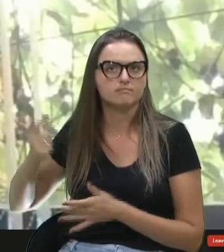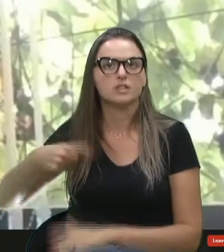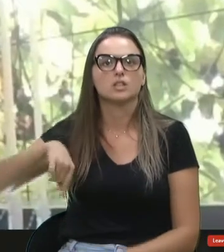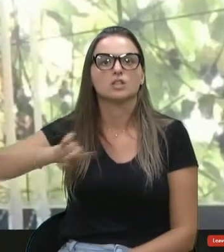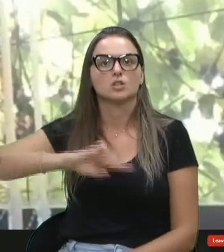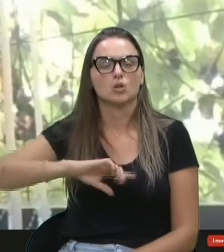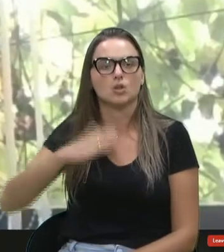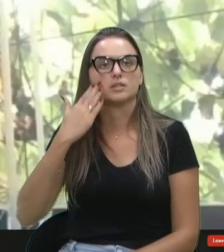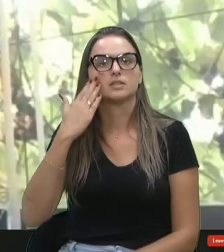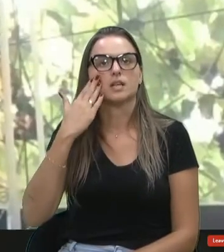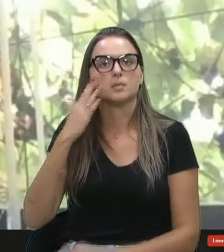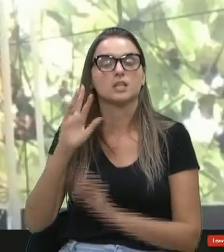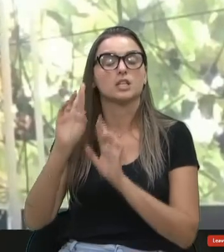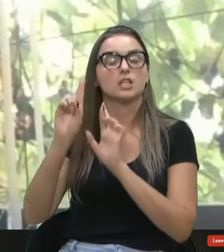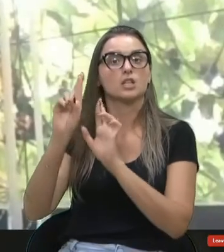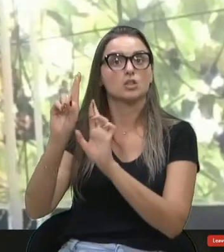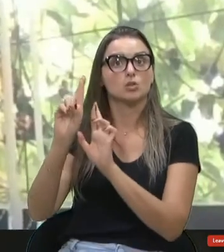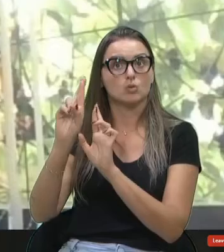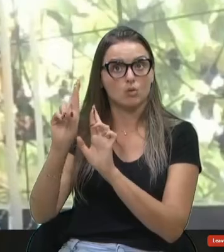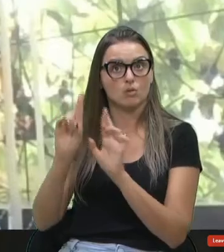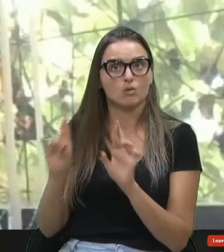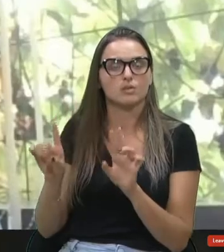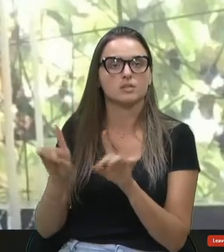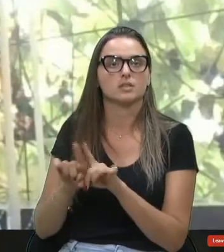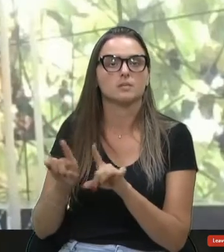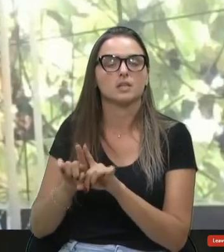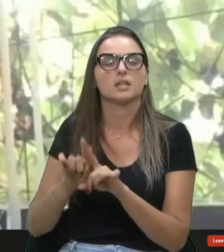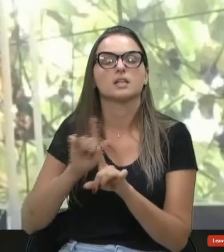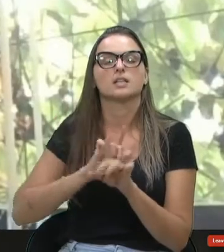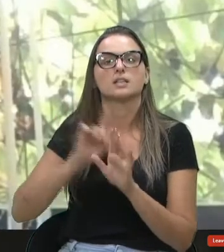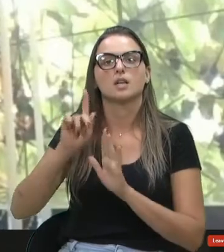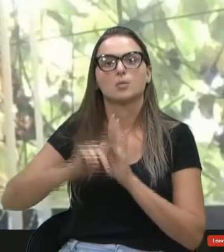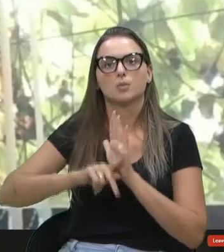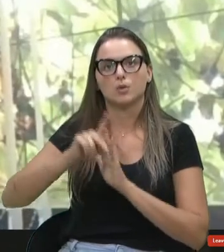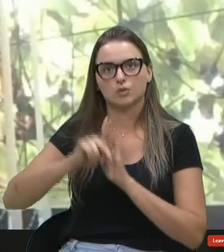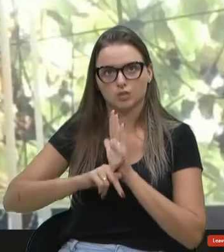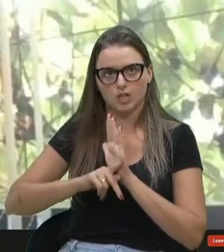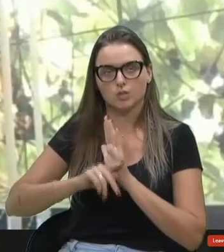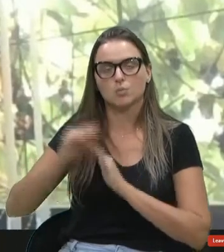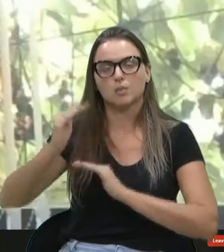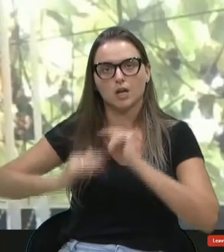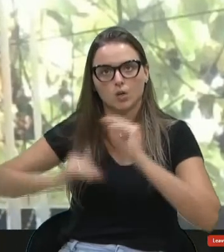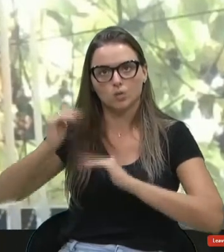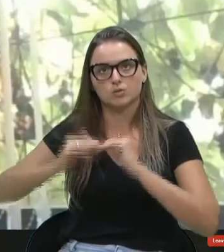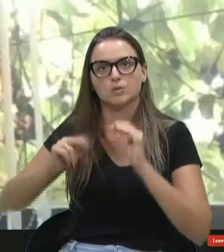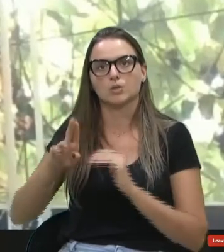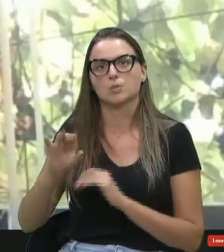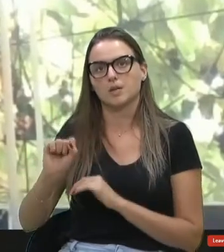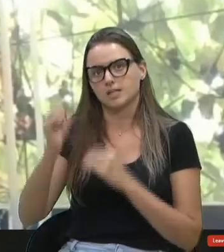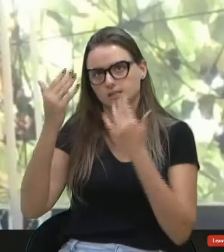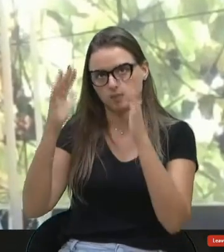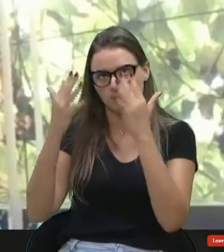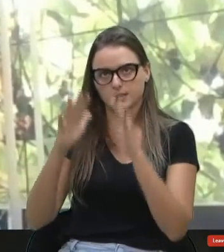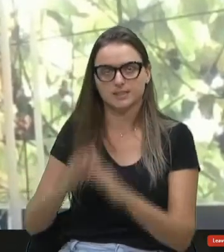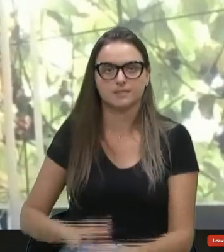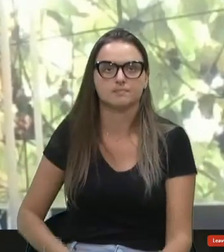e esperamos que tenha projeto para que seja construído ali um OBS. Parabéns.